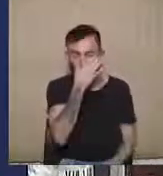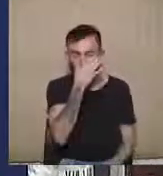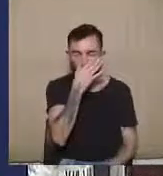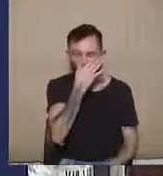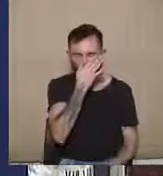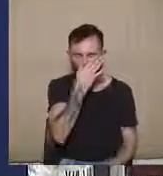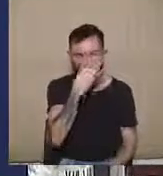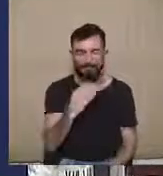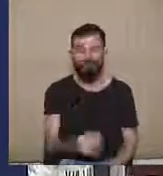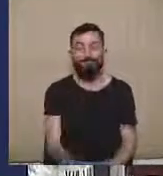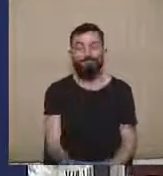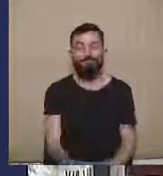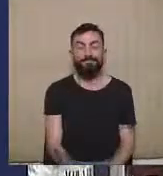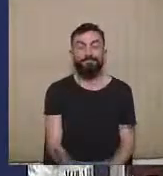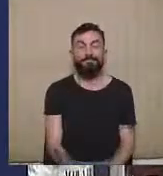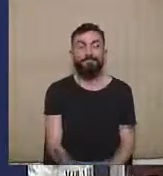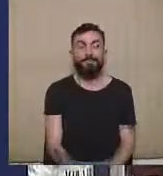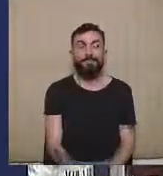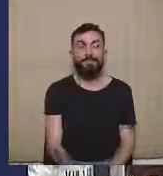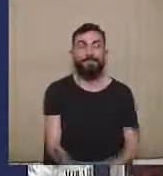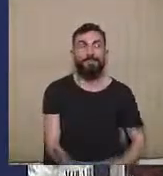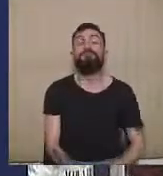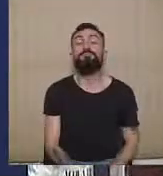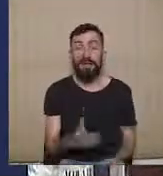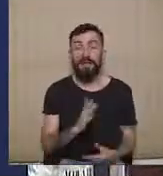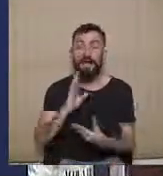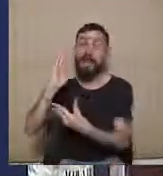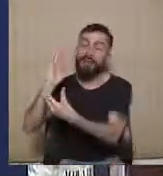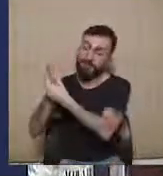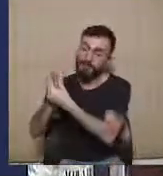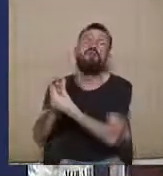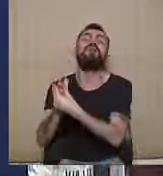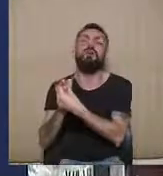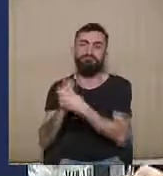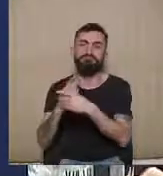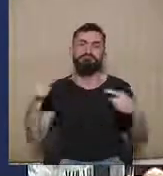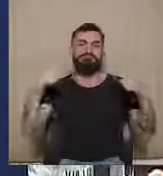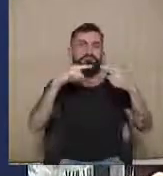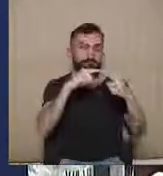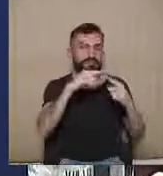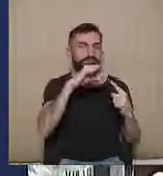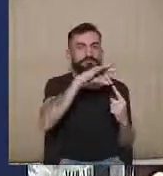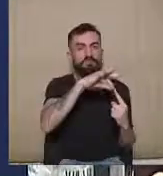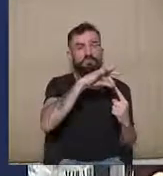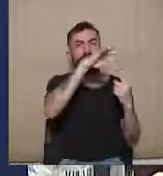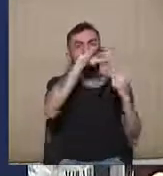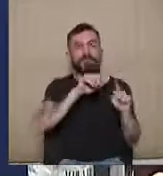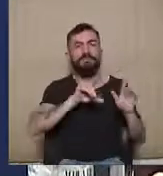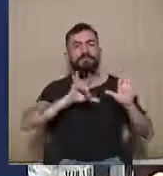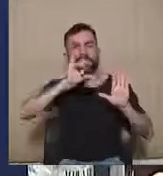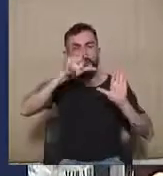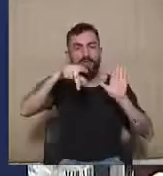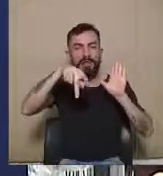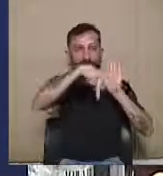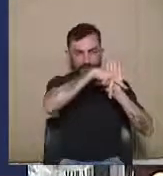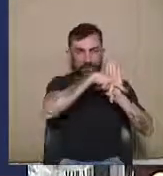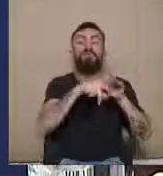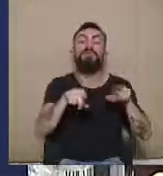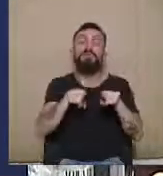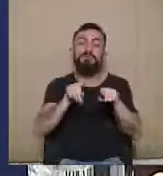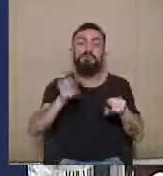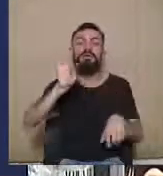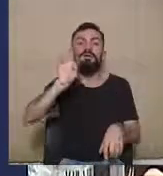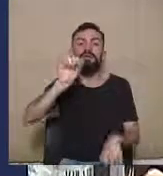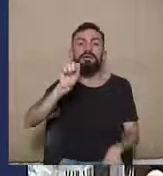embora essa ação tenha esse perfil constitucional, embora o TSE tenha dito, pelas palavras do ministro Luiz Fux, que essa